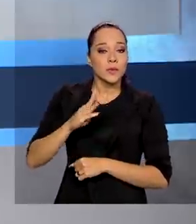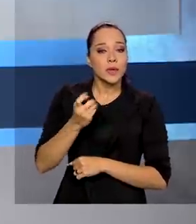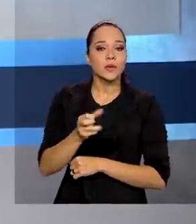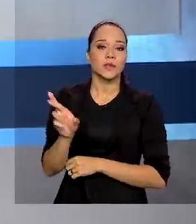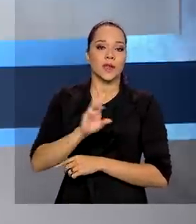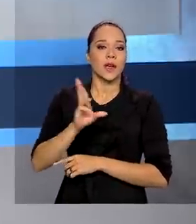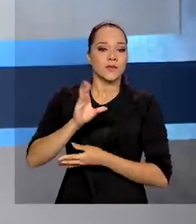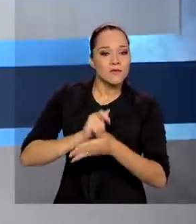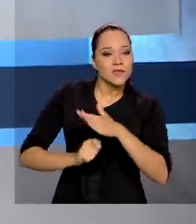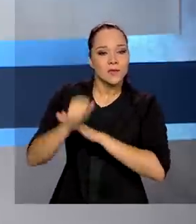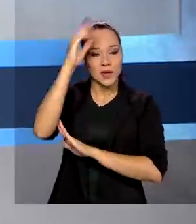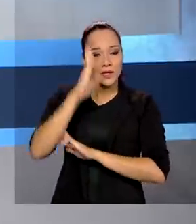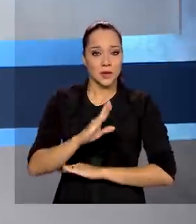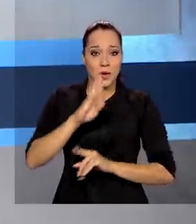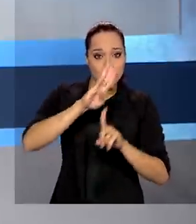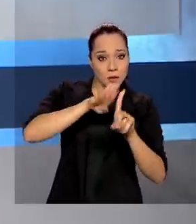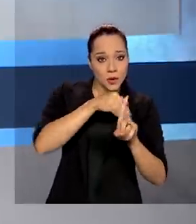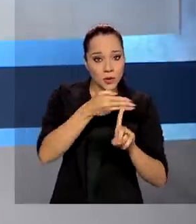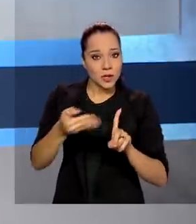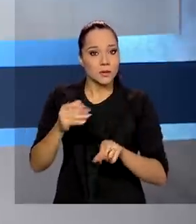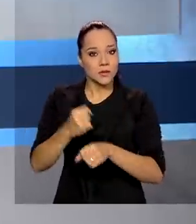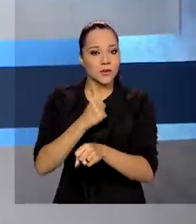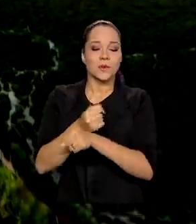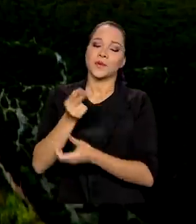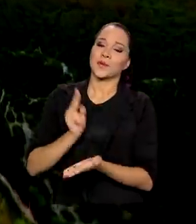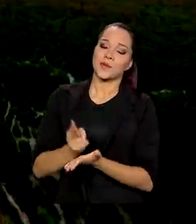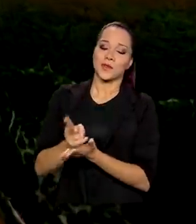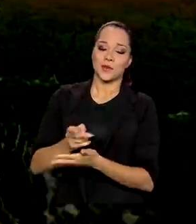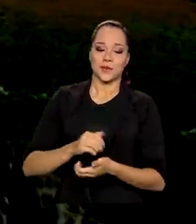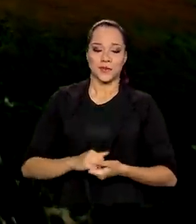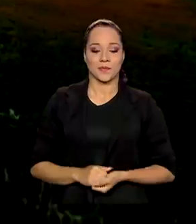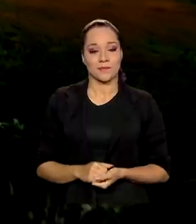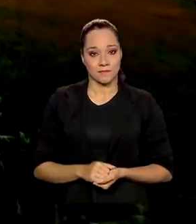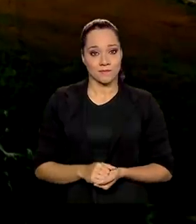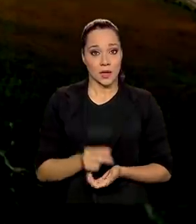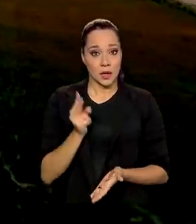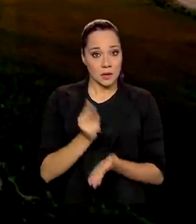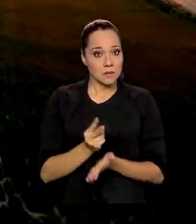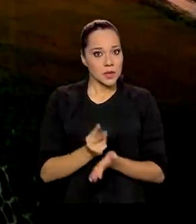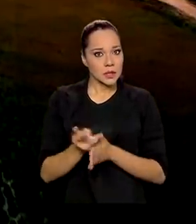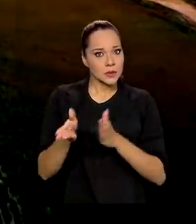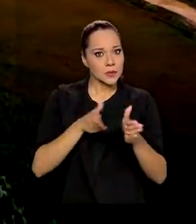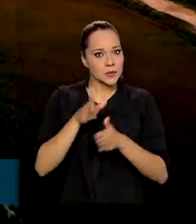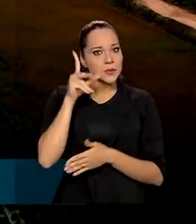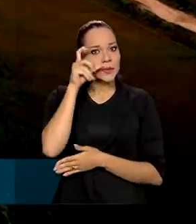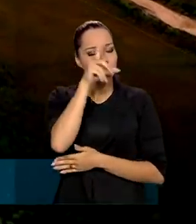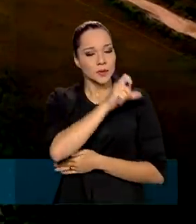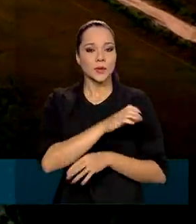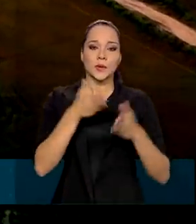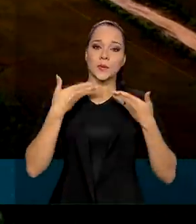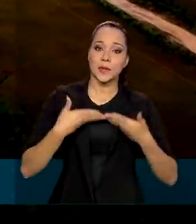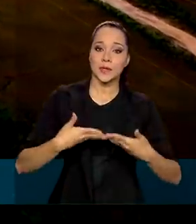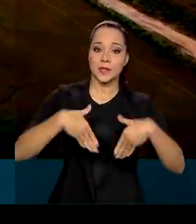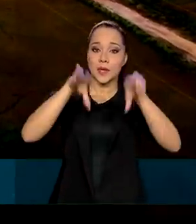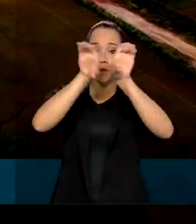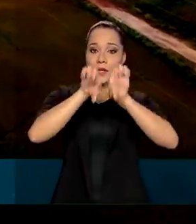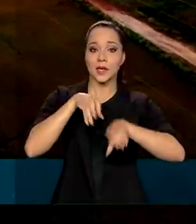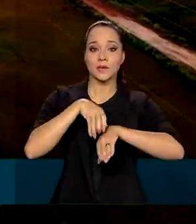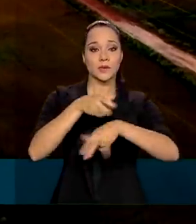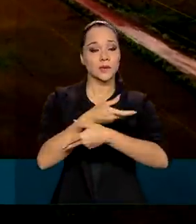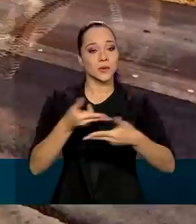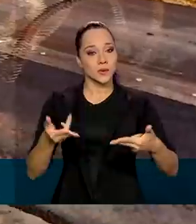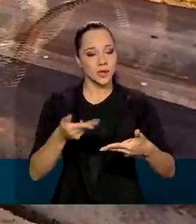E o cronograma de obras segue mantido. Mesmo com as dificuldades, o Ministério da Infraestrutura